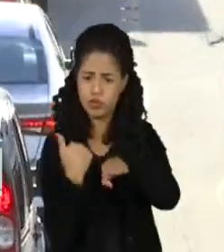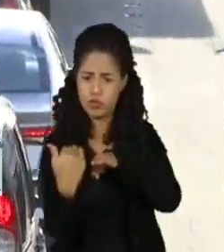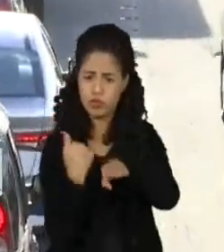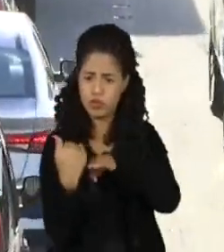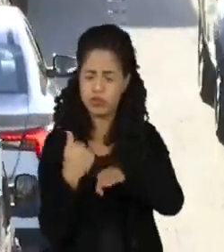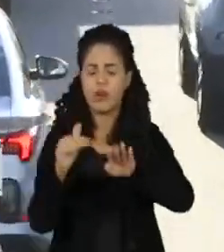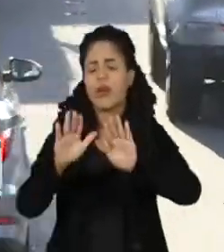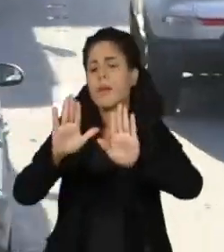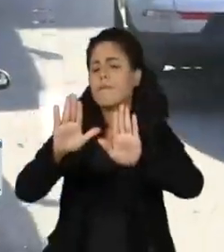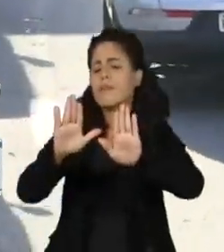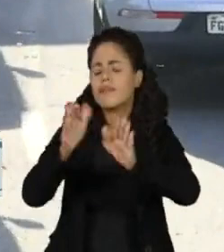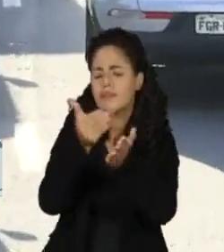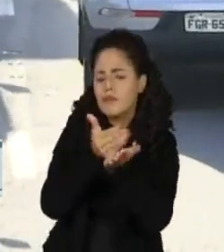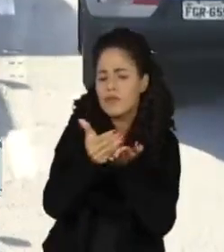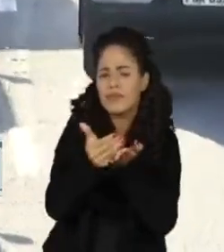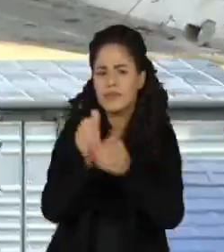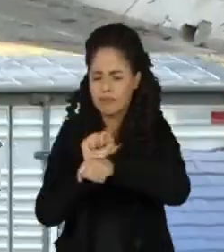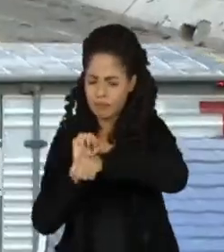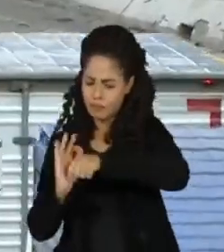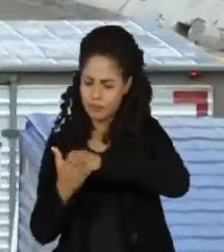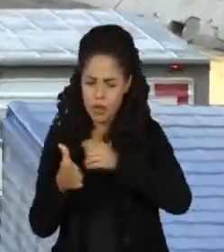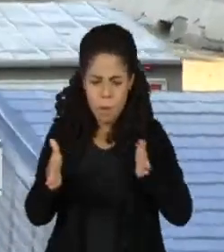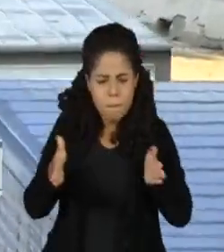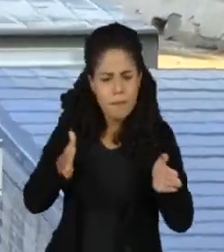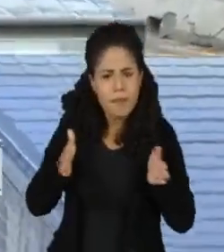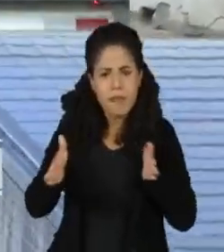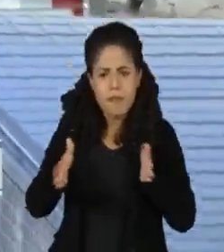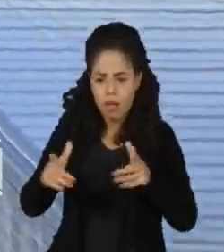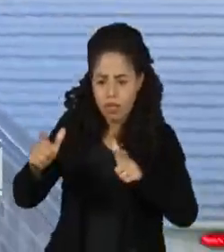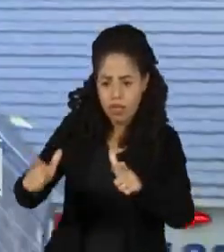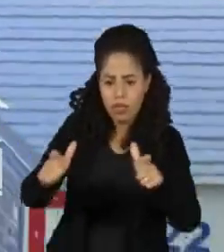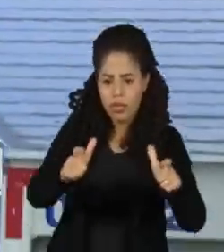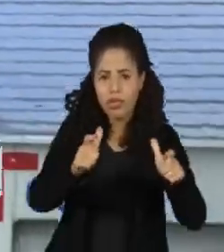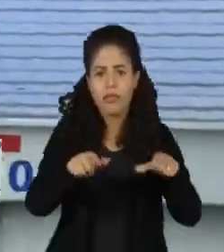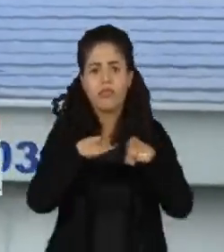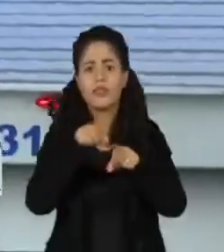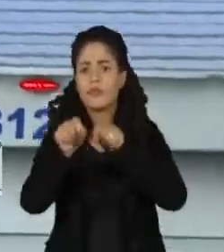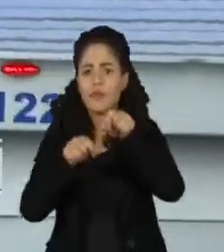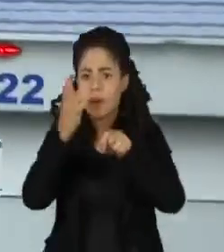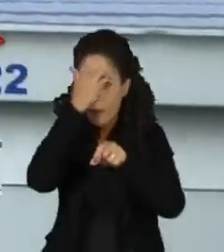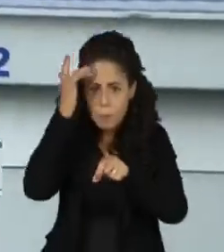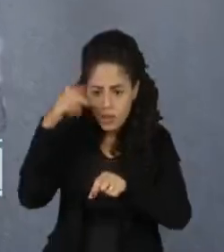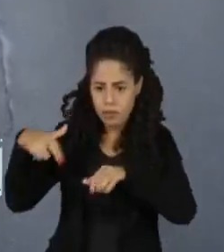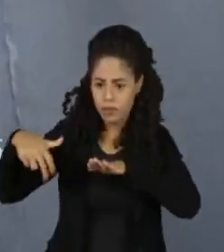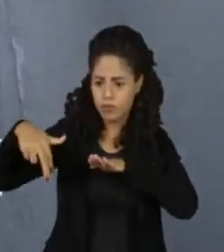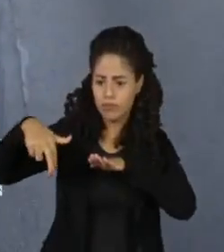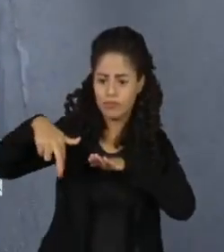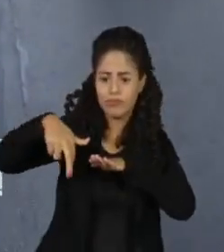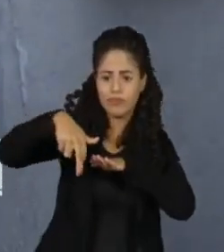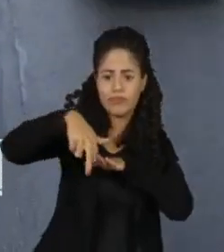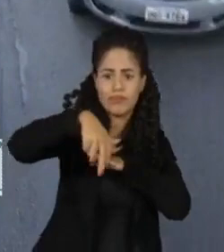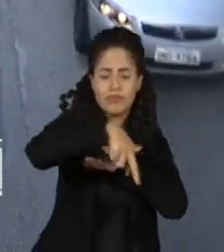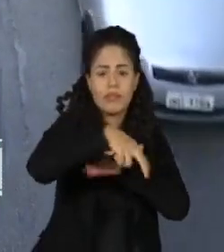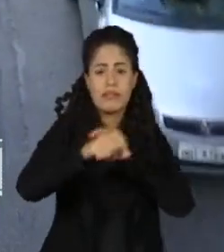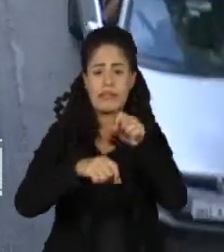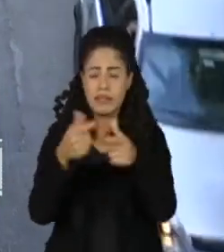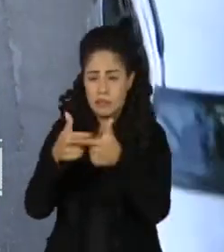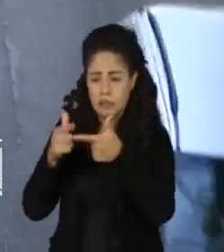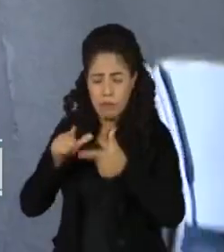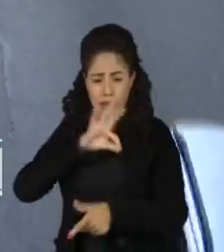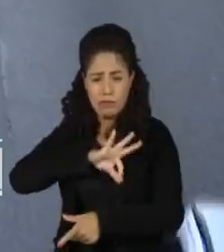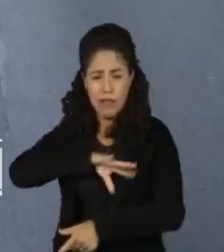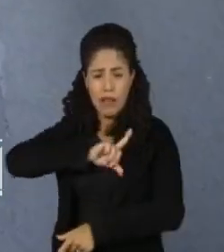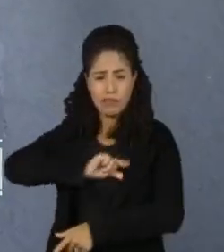Mas desde o início da pandemia, esses espaços têm sido ocupados também por pedestres. Com a renda afetada, muitas